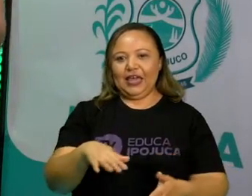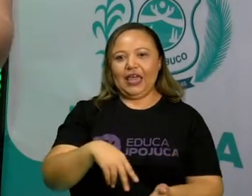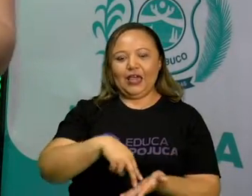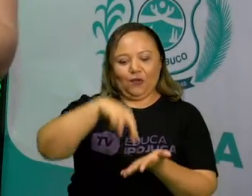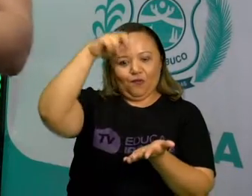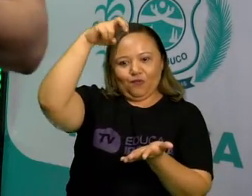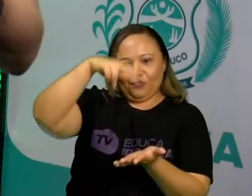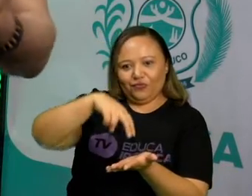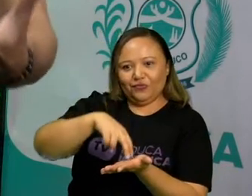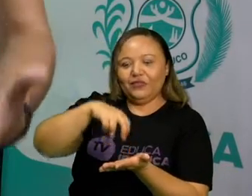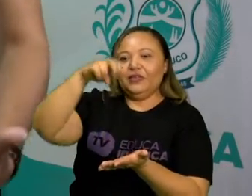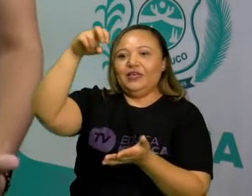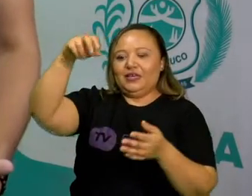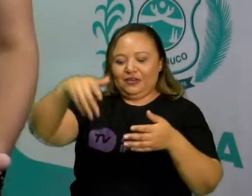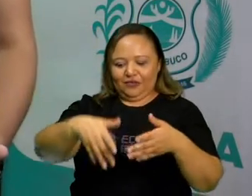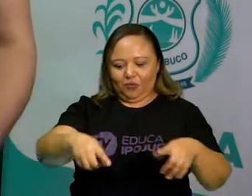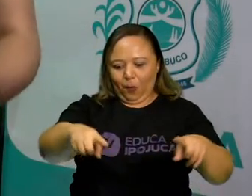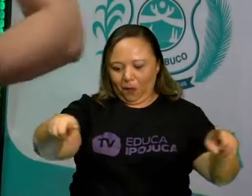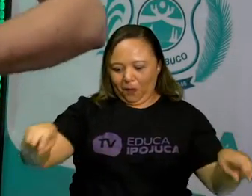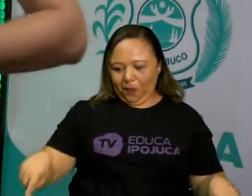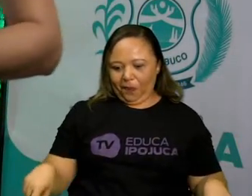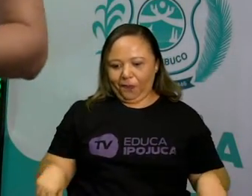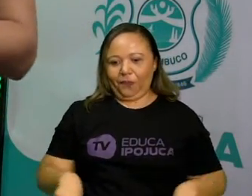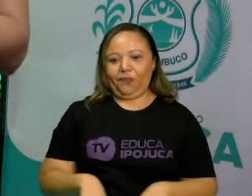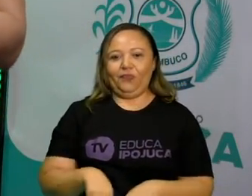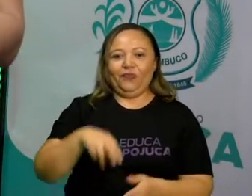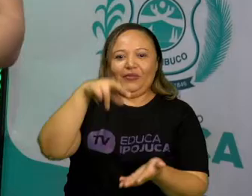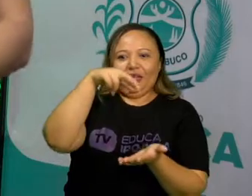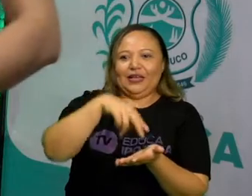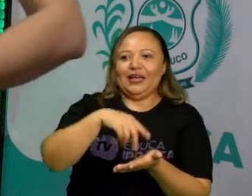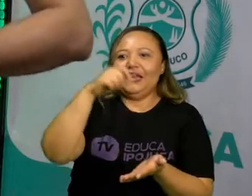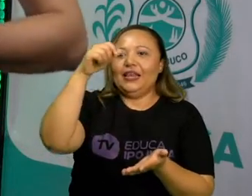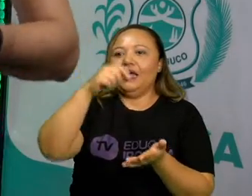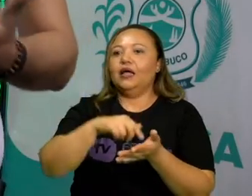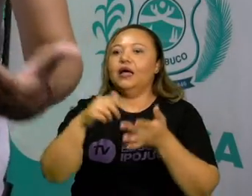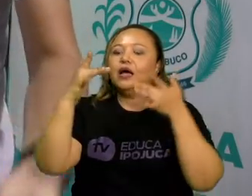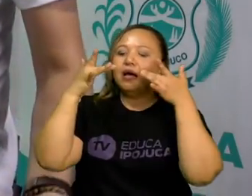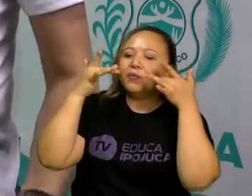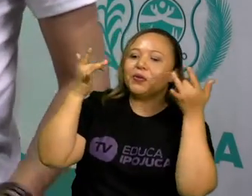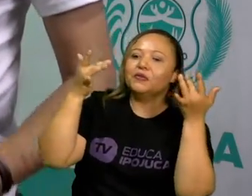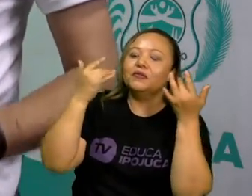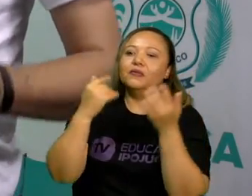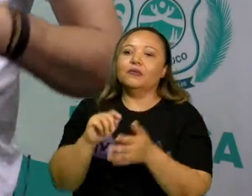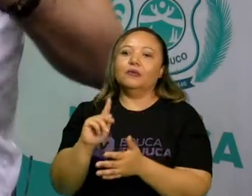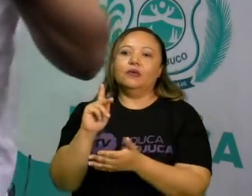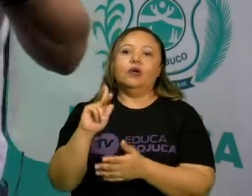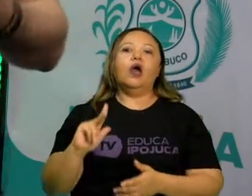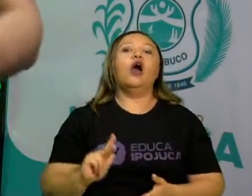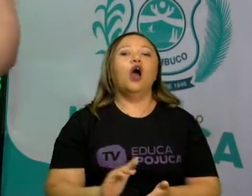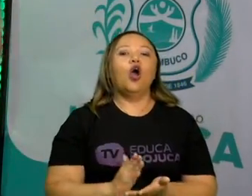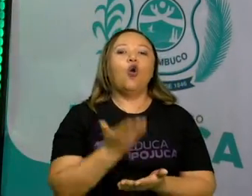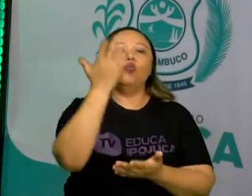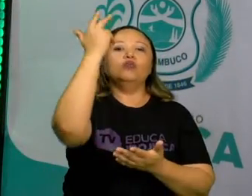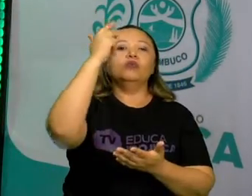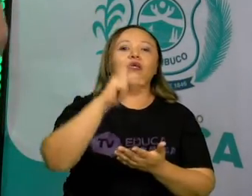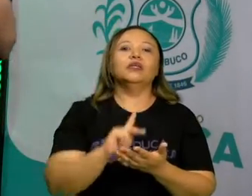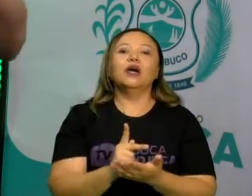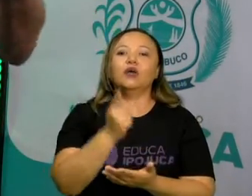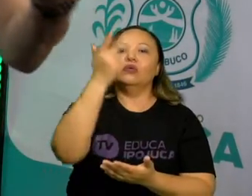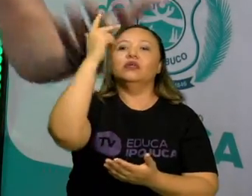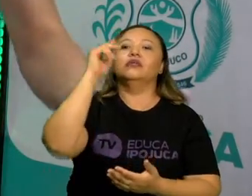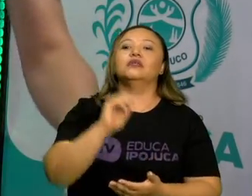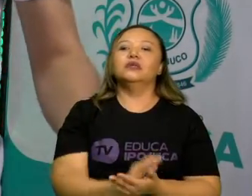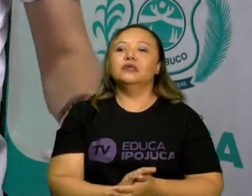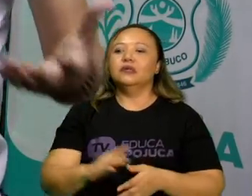palco do circo é o picadeiro, onde acontecem as exibições, as apresentações dos acróbatas, dos